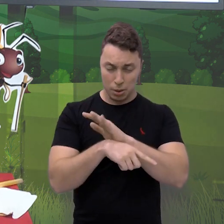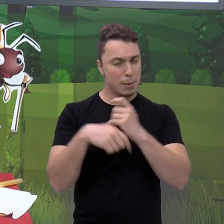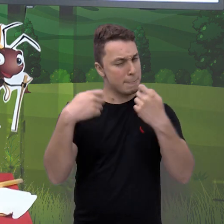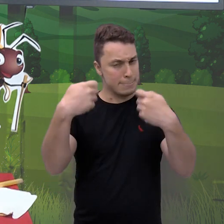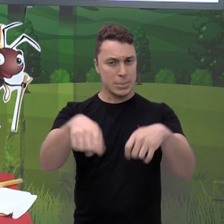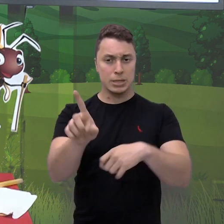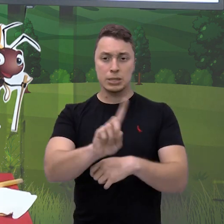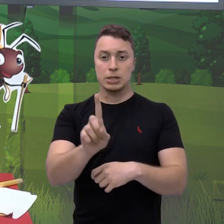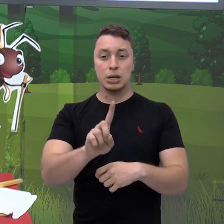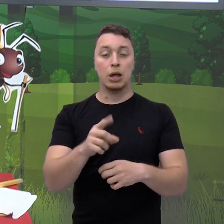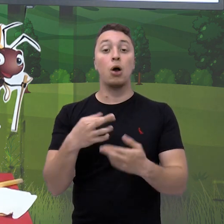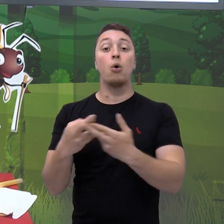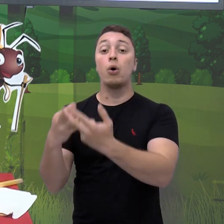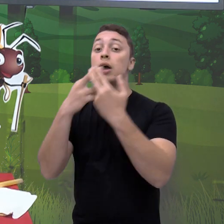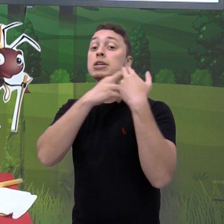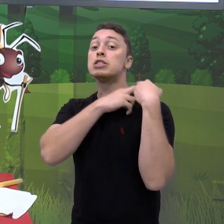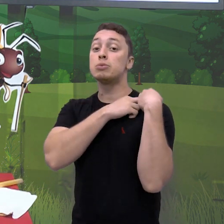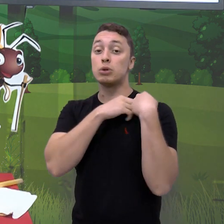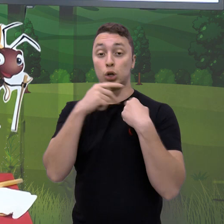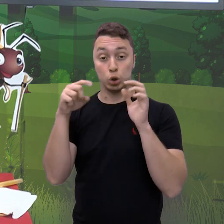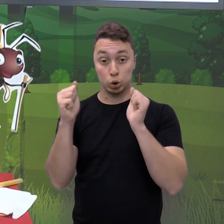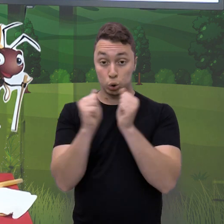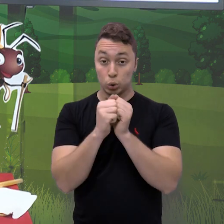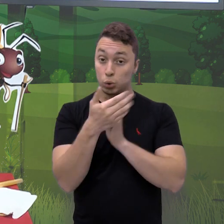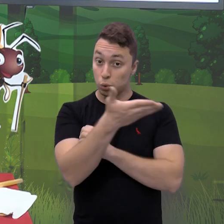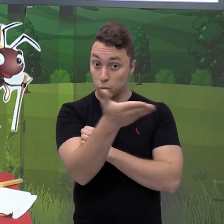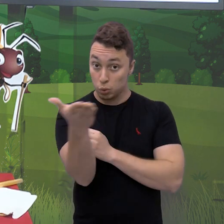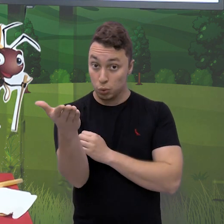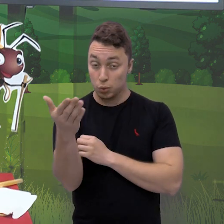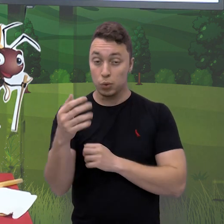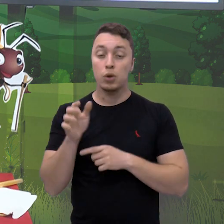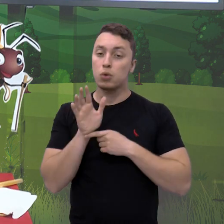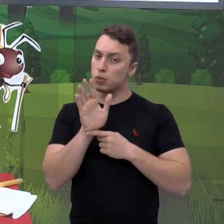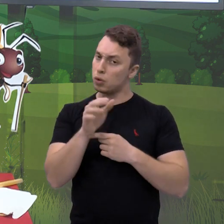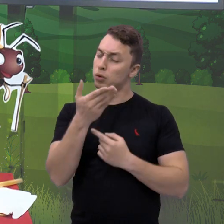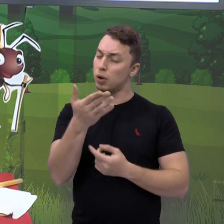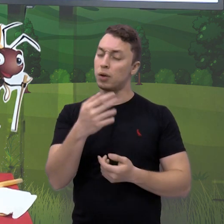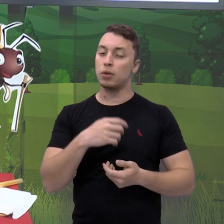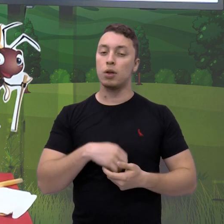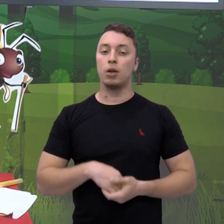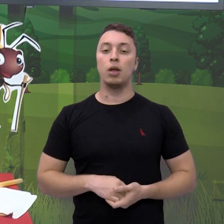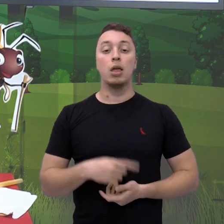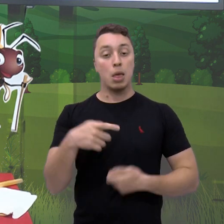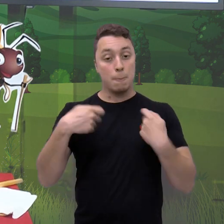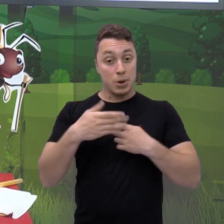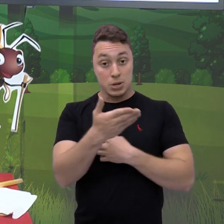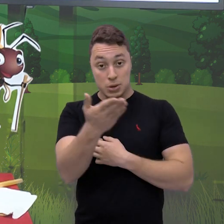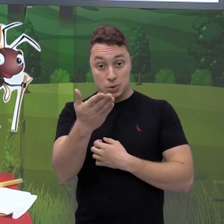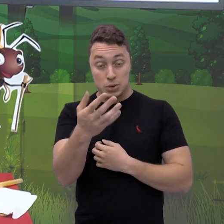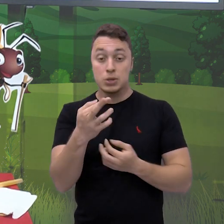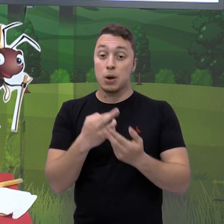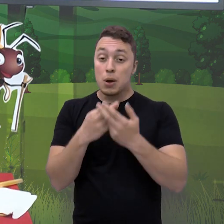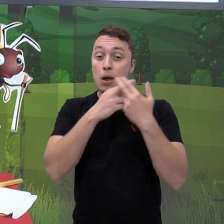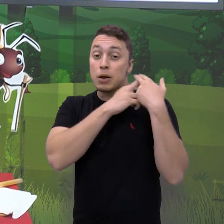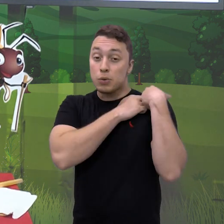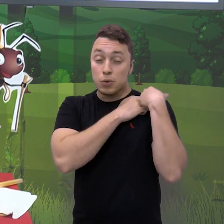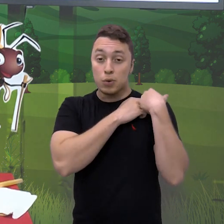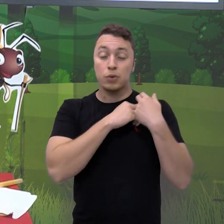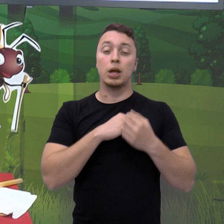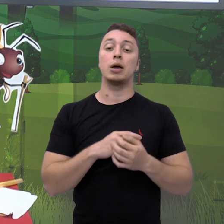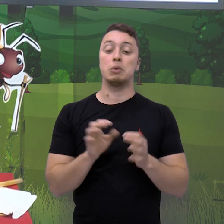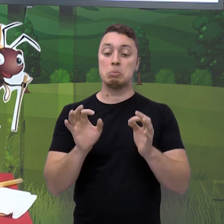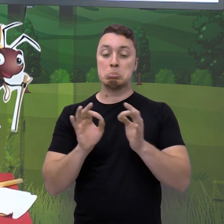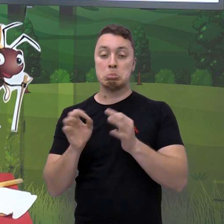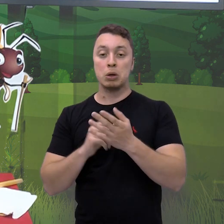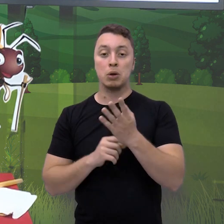O adulto que está com você agora vai ajudar você. Eu vou precisar inclusive do adulto nesse momento, porque a gente vai fazer assim. Você